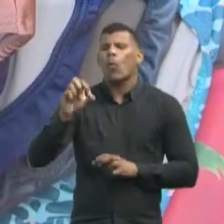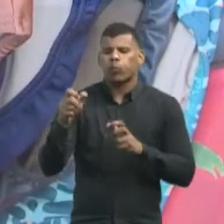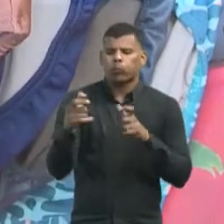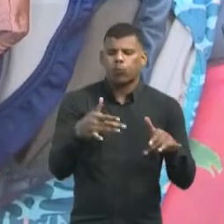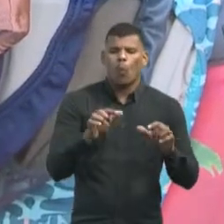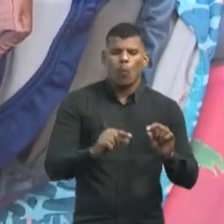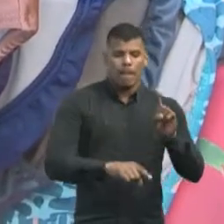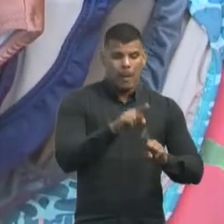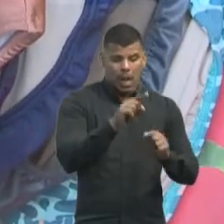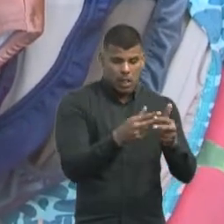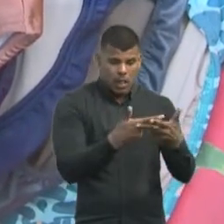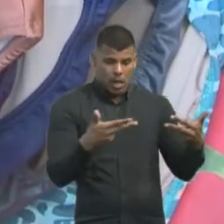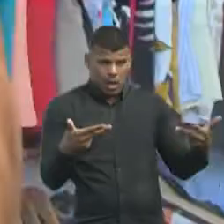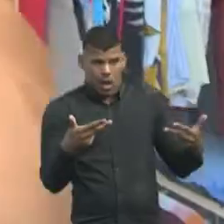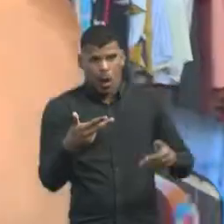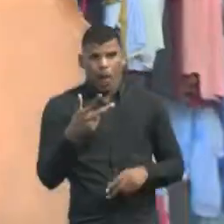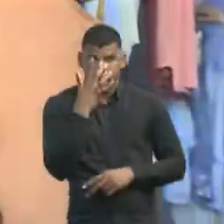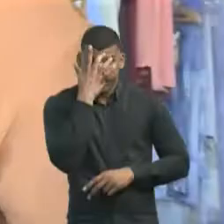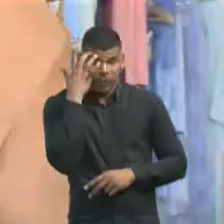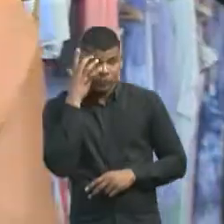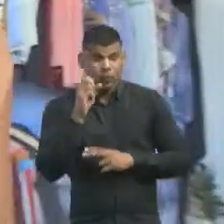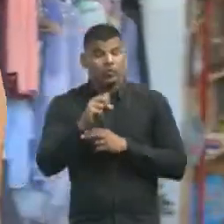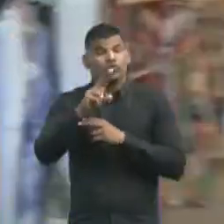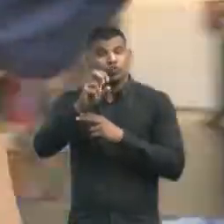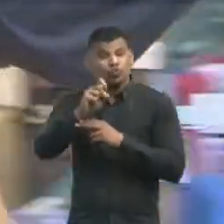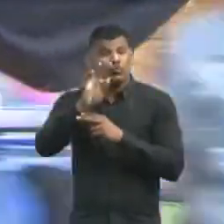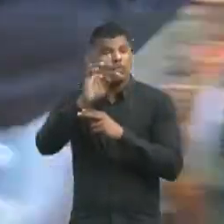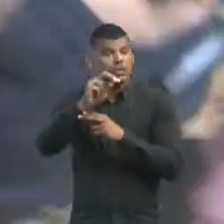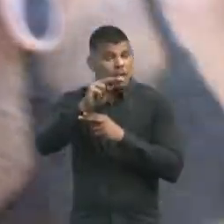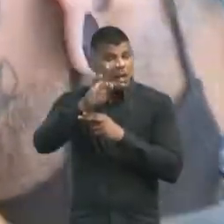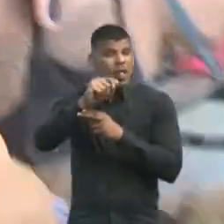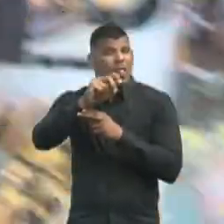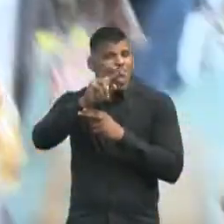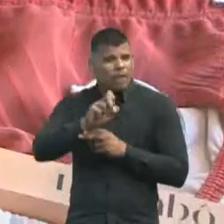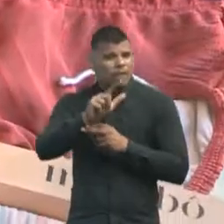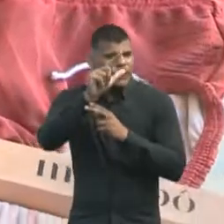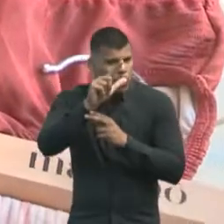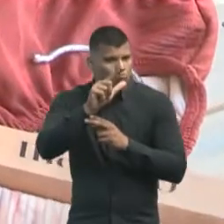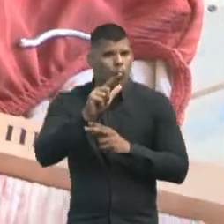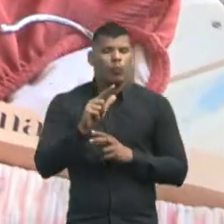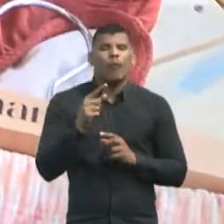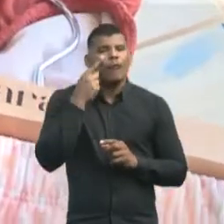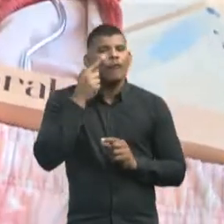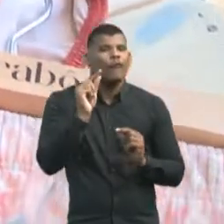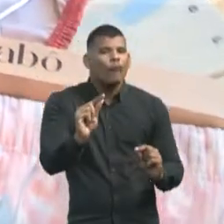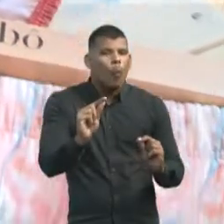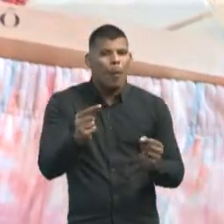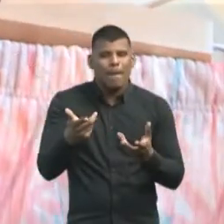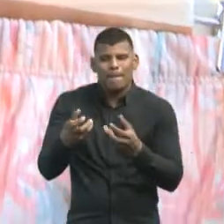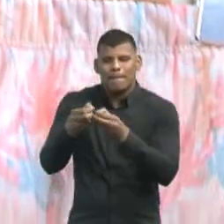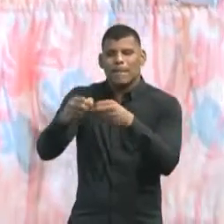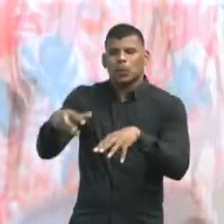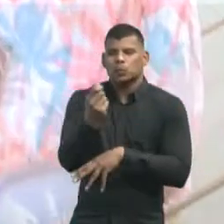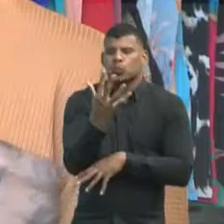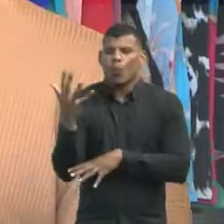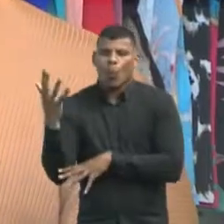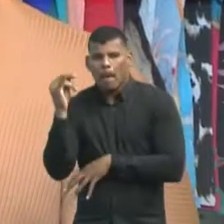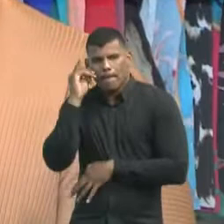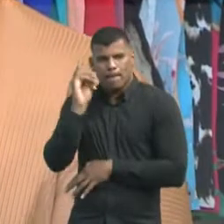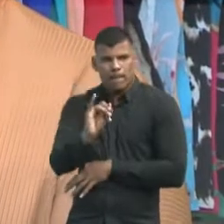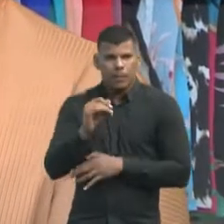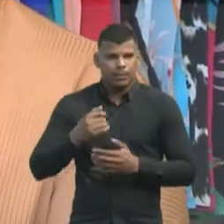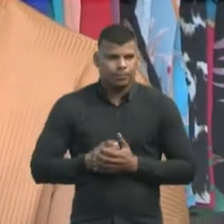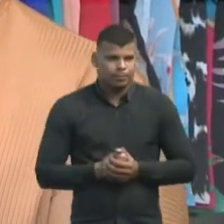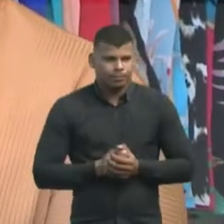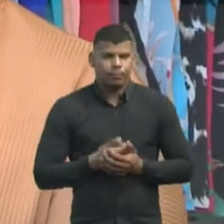fornecedores que trabalham de forma sustentável, ele também prevê o descarte sem prejudicar o meio ambiente. Eu